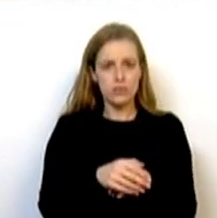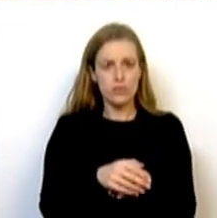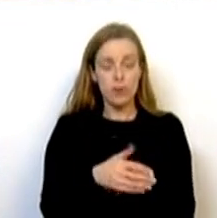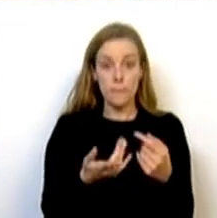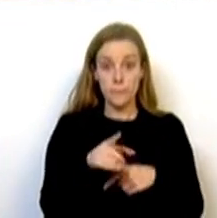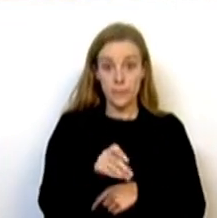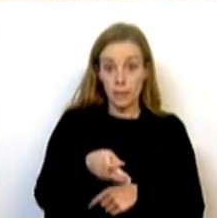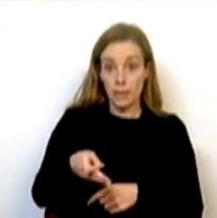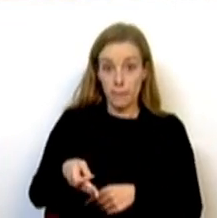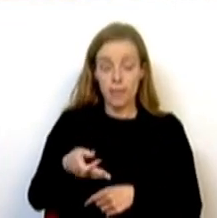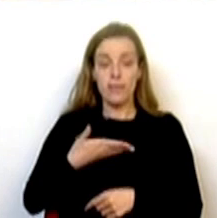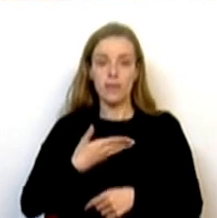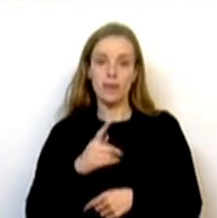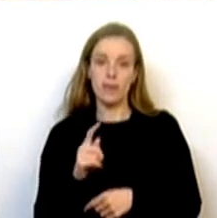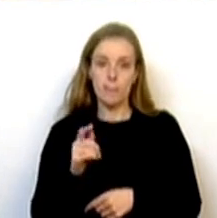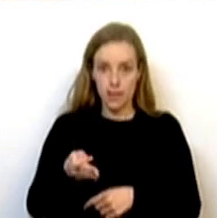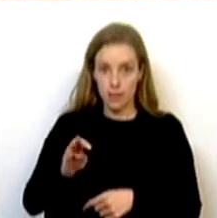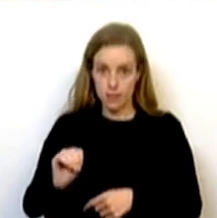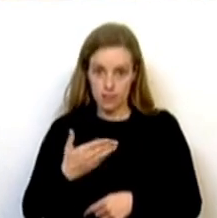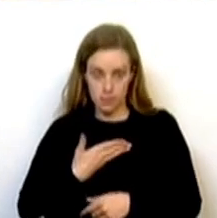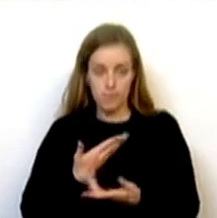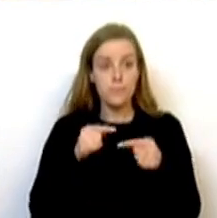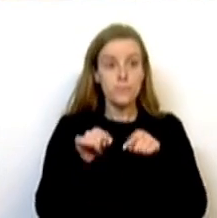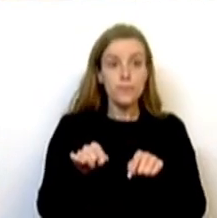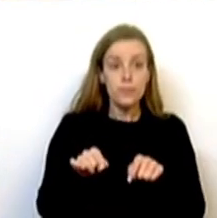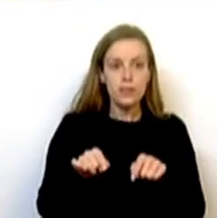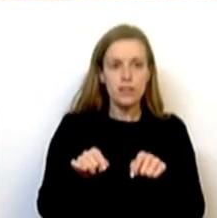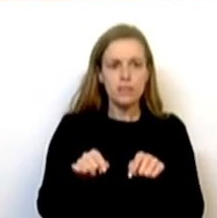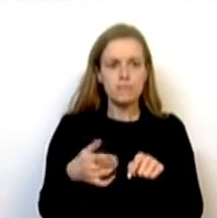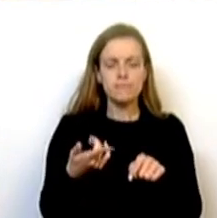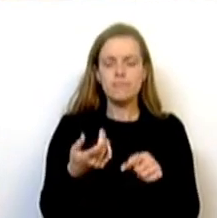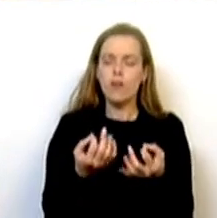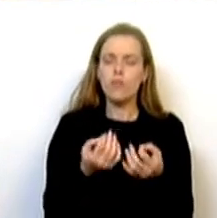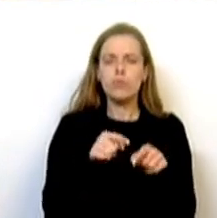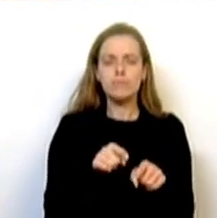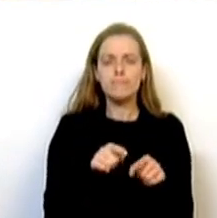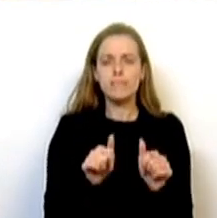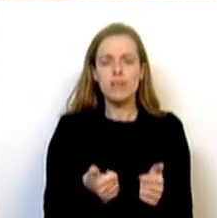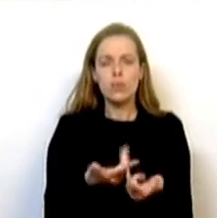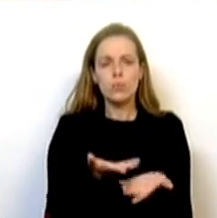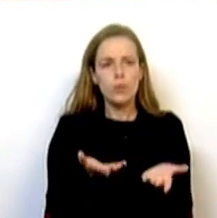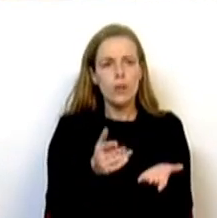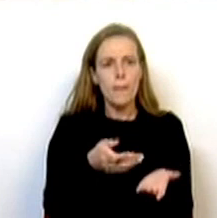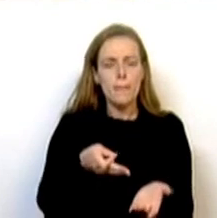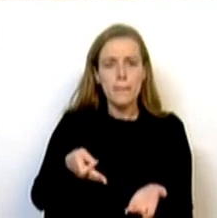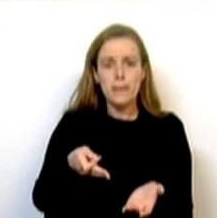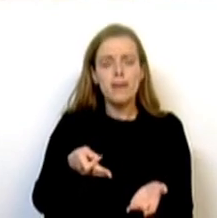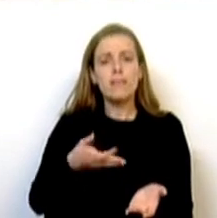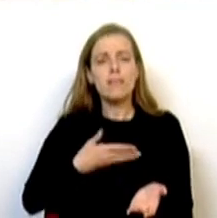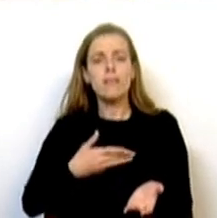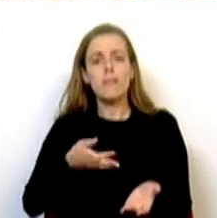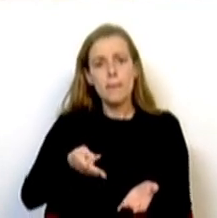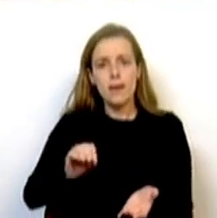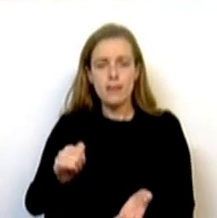do PPD-PSD. O programa eleitoral foi sufragado. É certo para que o PPD-PSD fosse oposição,